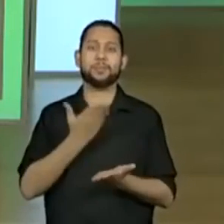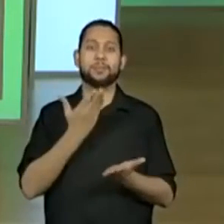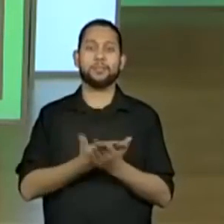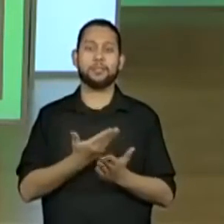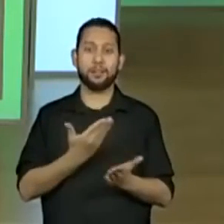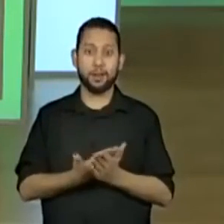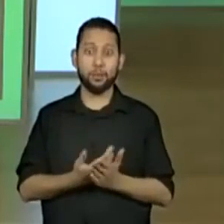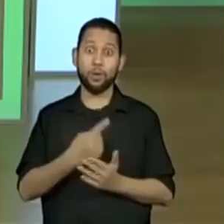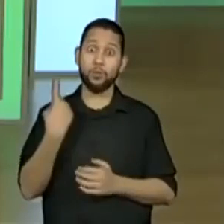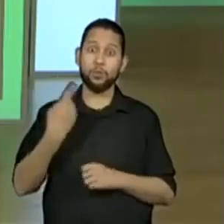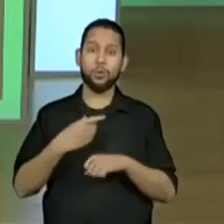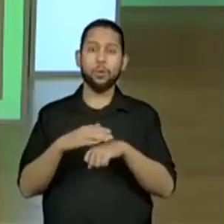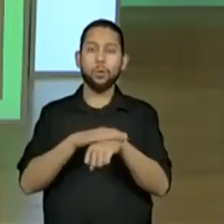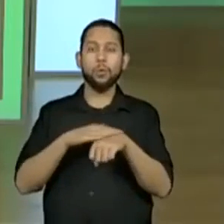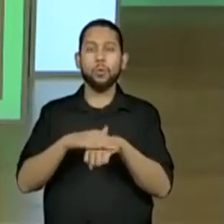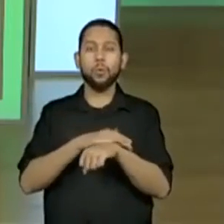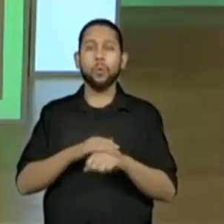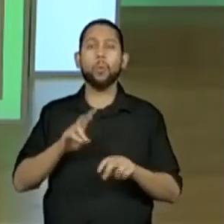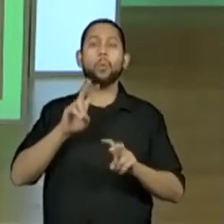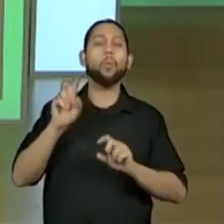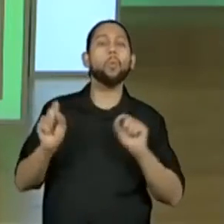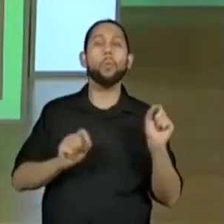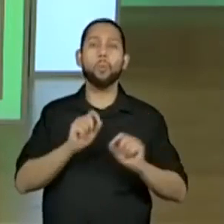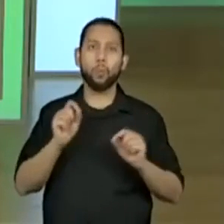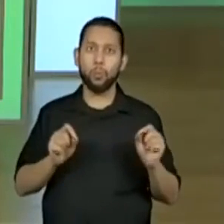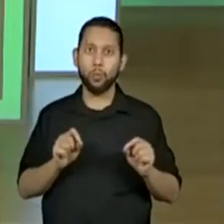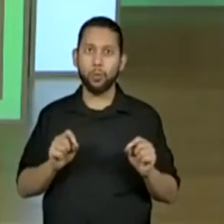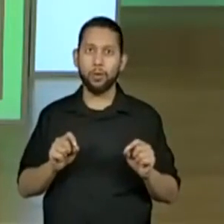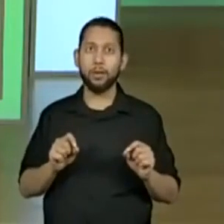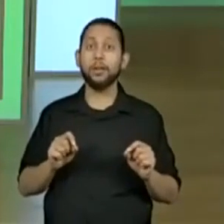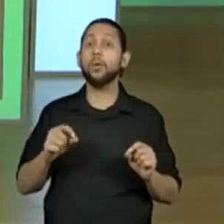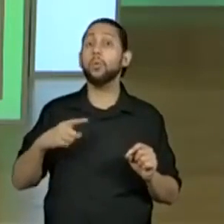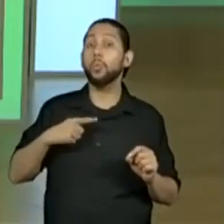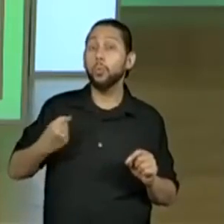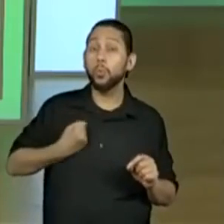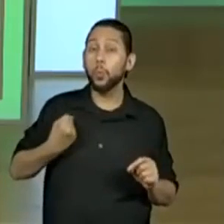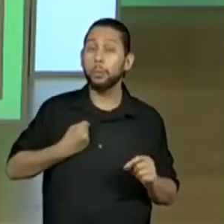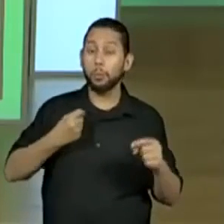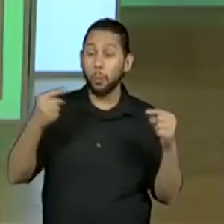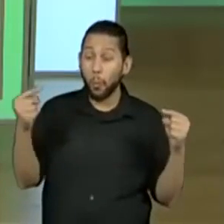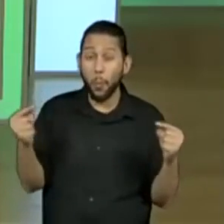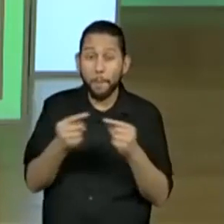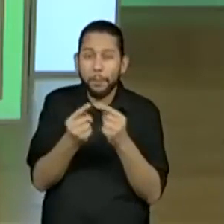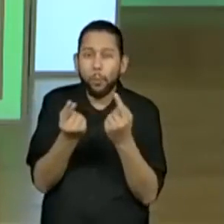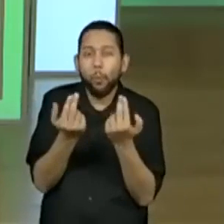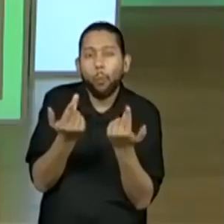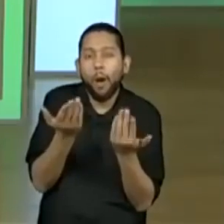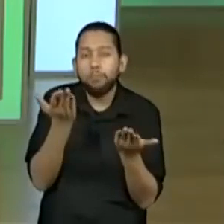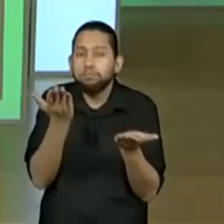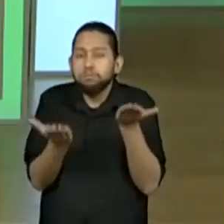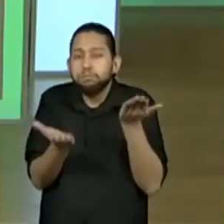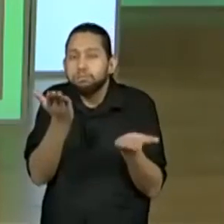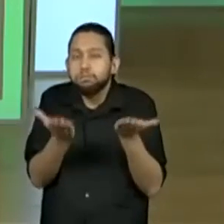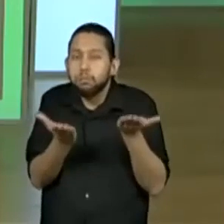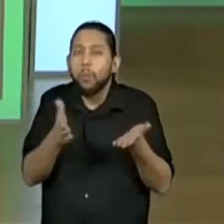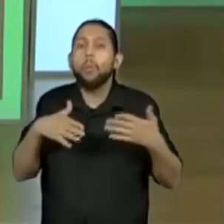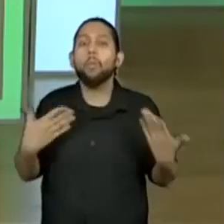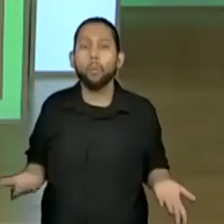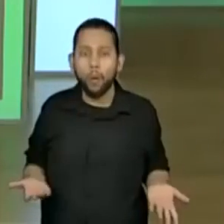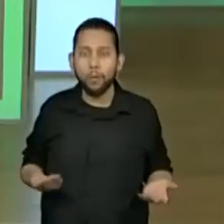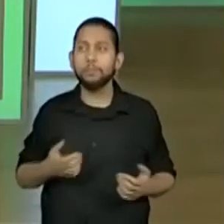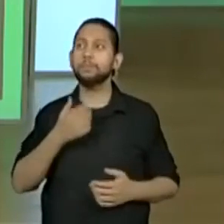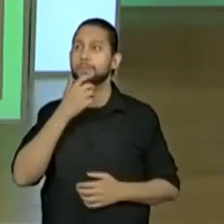em que falaremos aí sobre números e sobre equivalências. Já vou adiantando para vocês. Eu quero